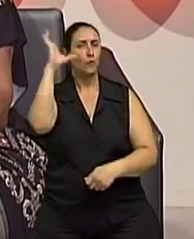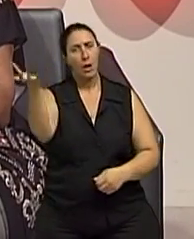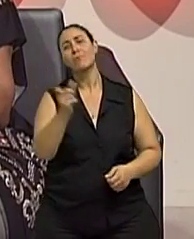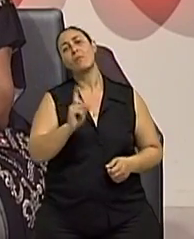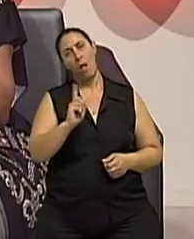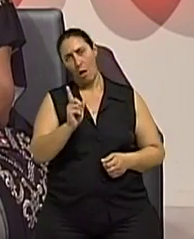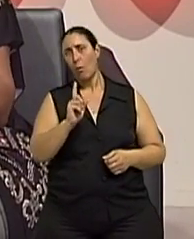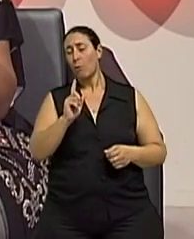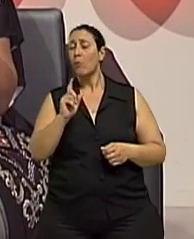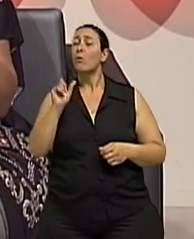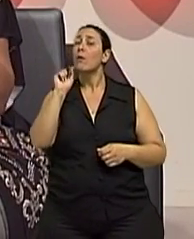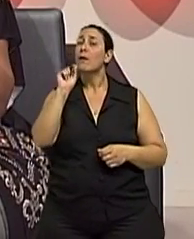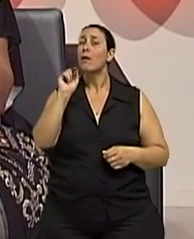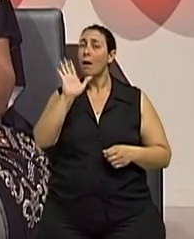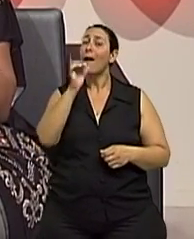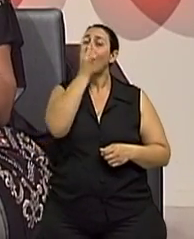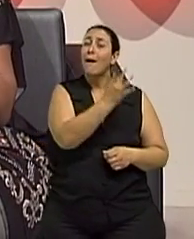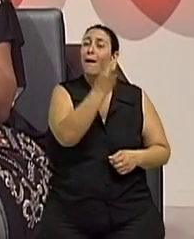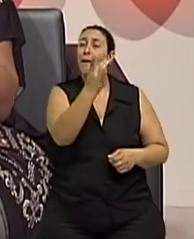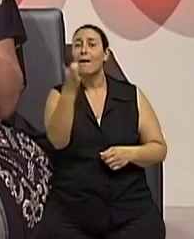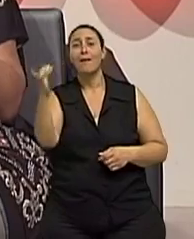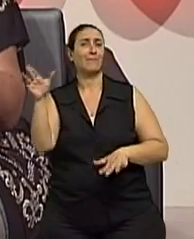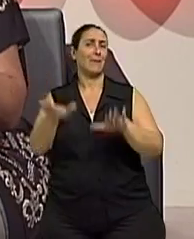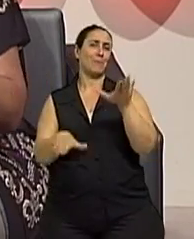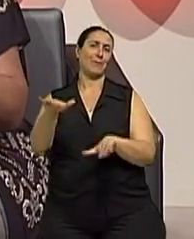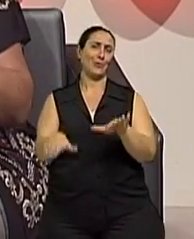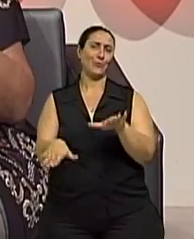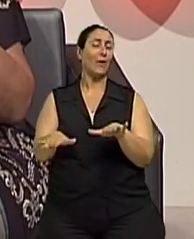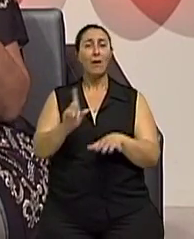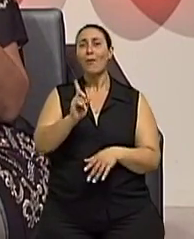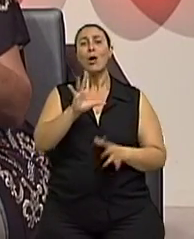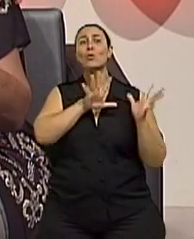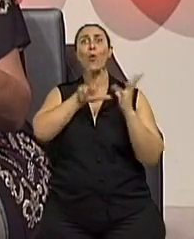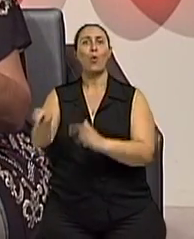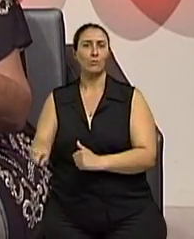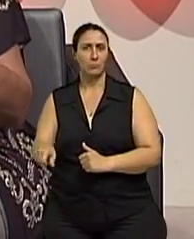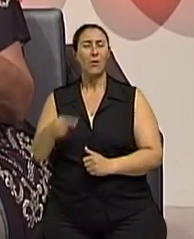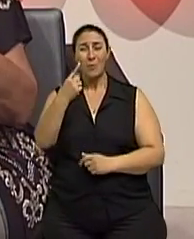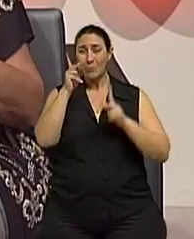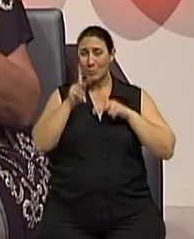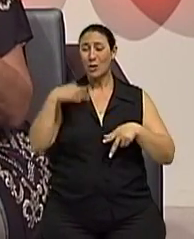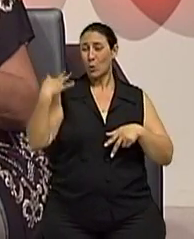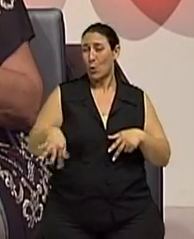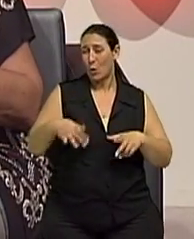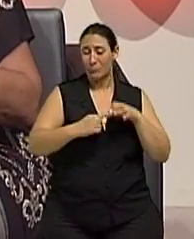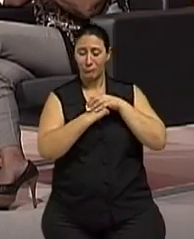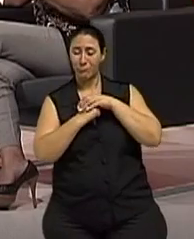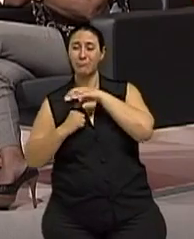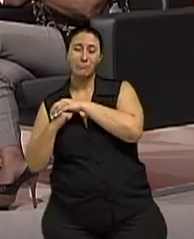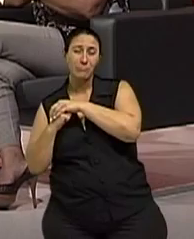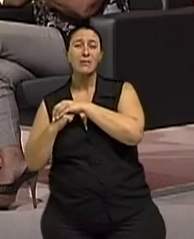cirurgia. Não, ao contrário. Cada caso é um caso. Buscar um especialista na hora da dor é atender o seu